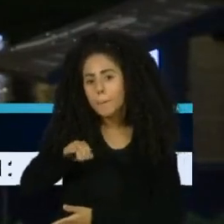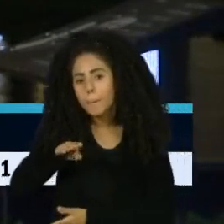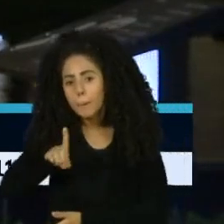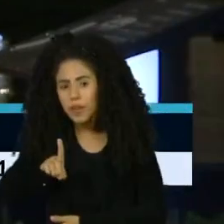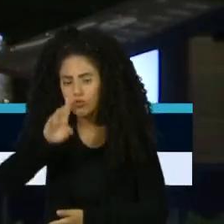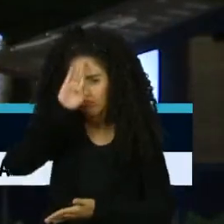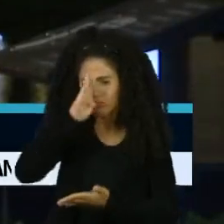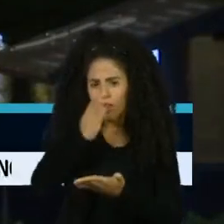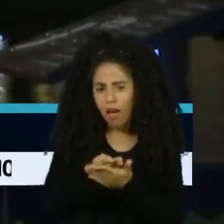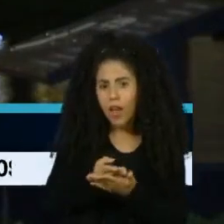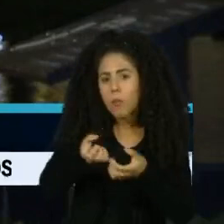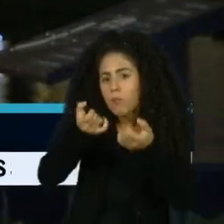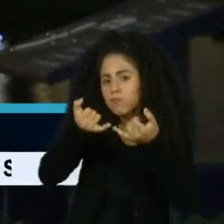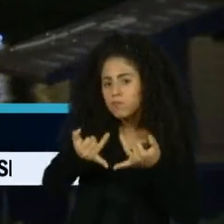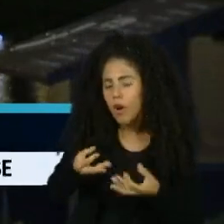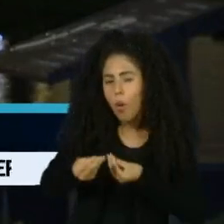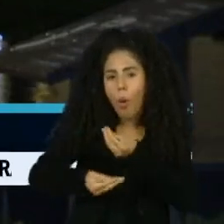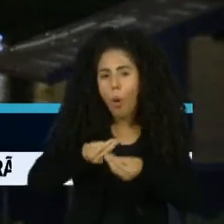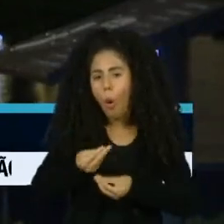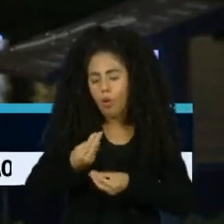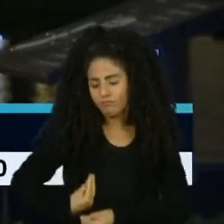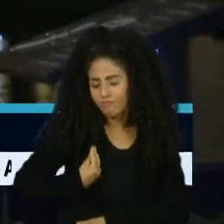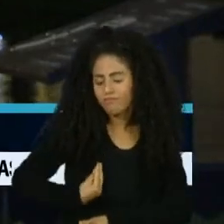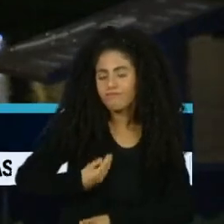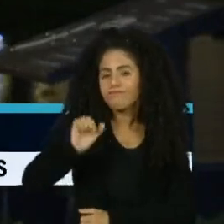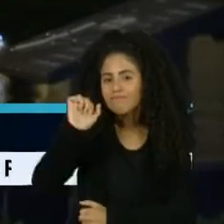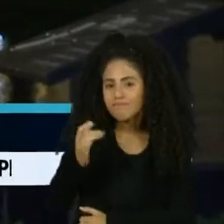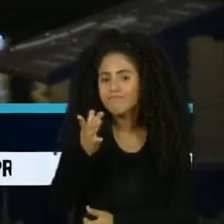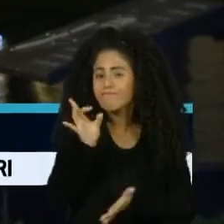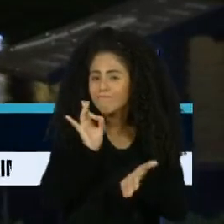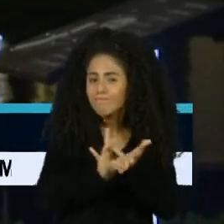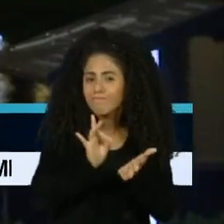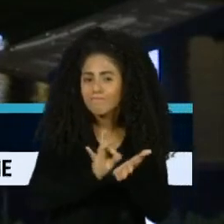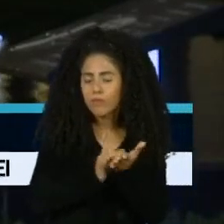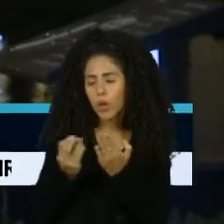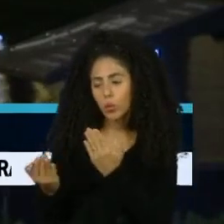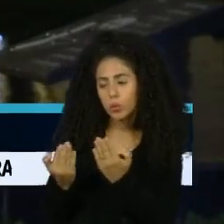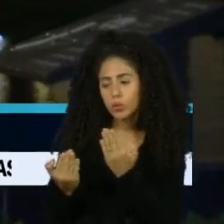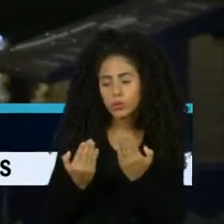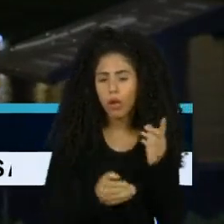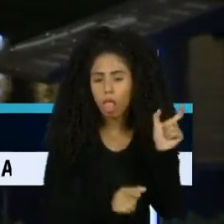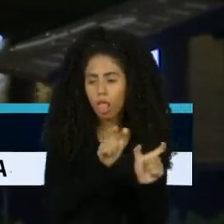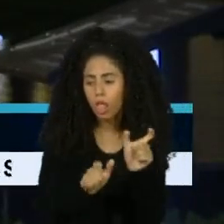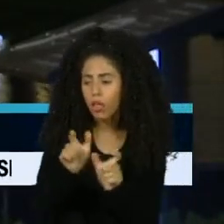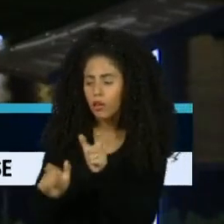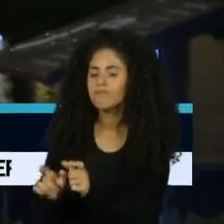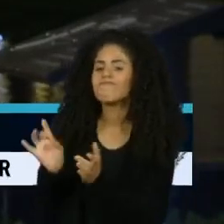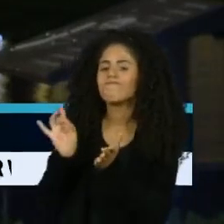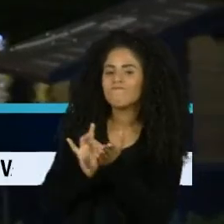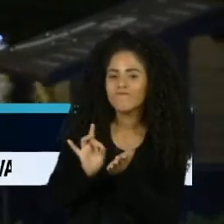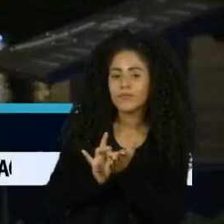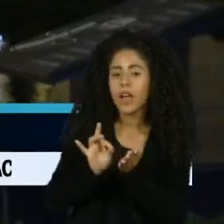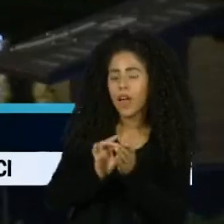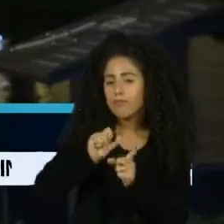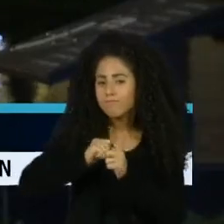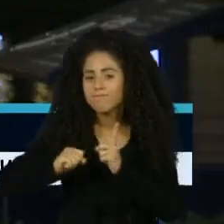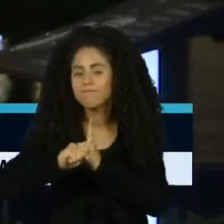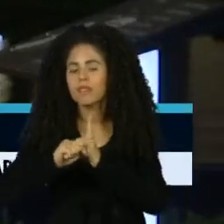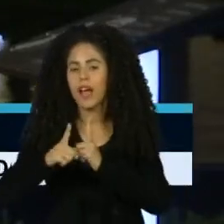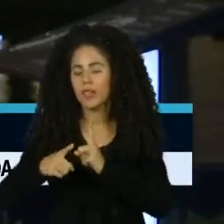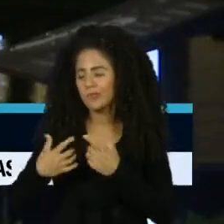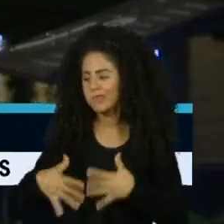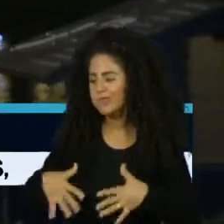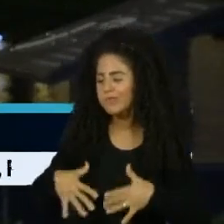confiança. Na vida real, quando as pessoas acham que as outras vão se comportar como a Lucy, a sociedade, de modo geral,